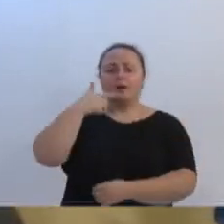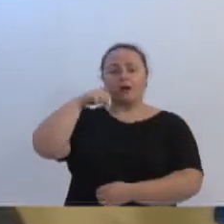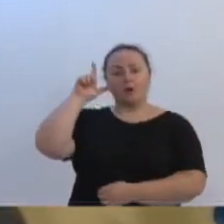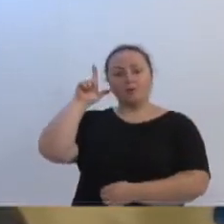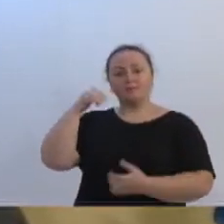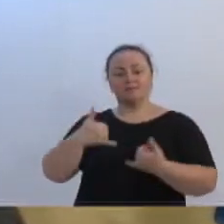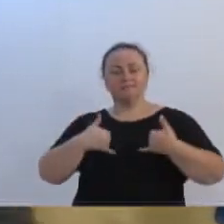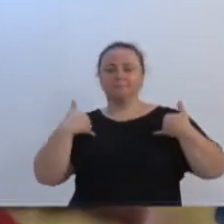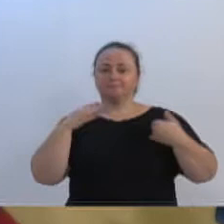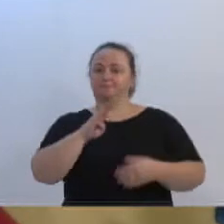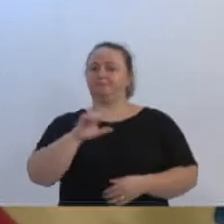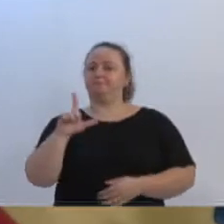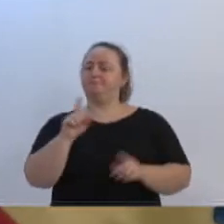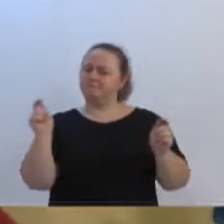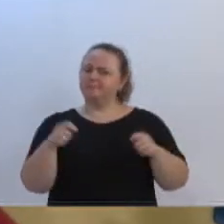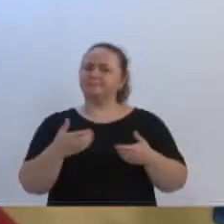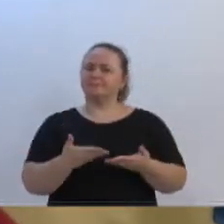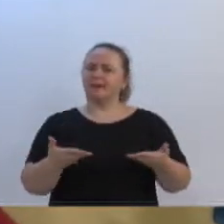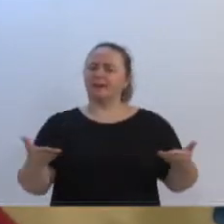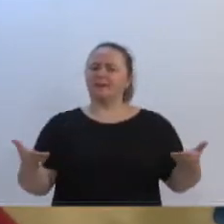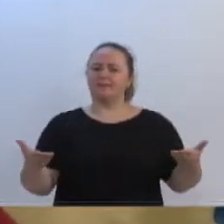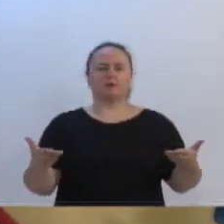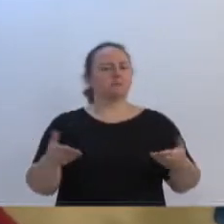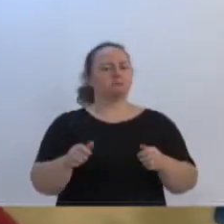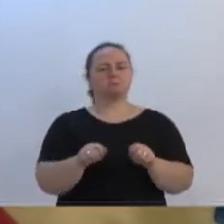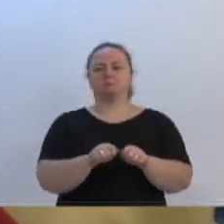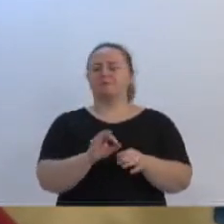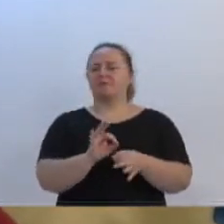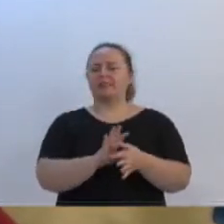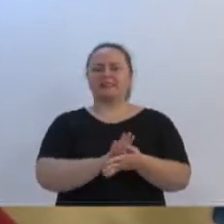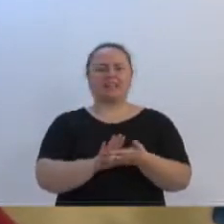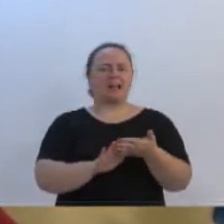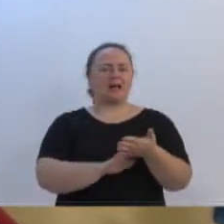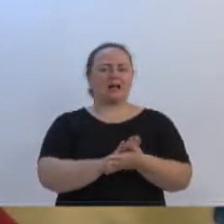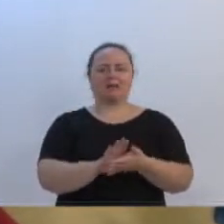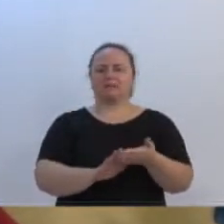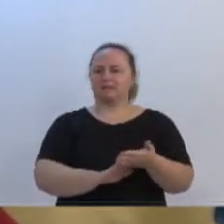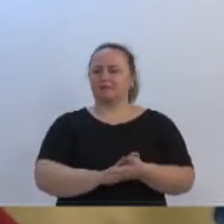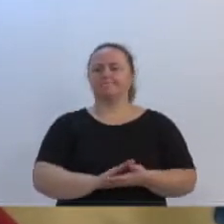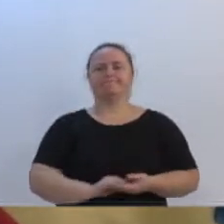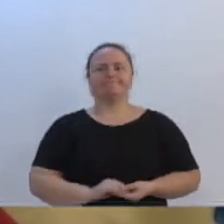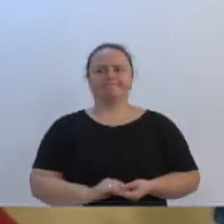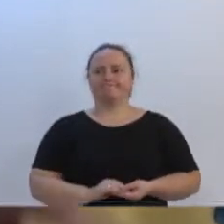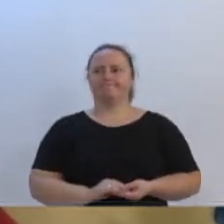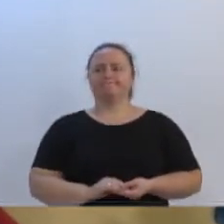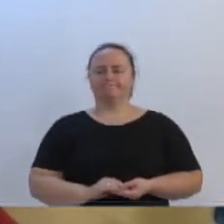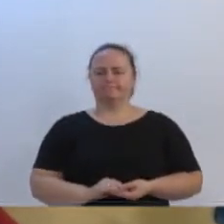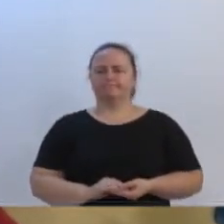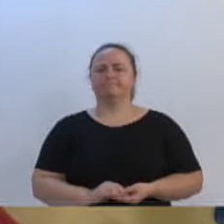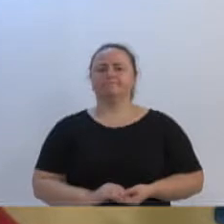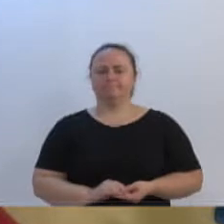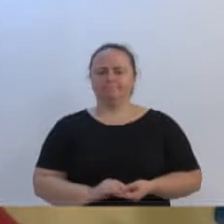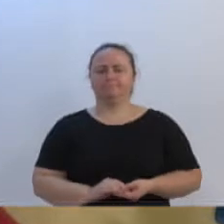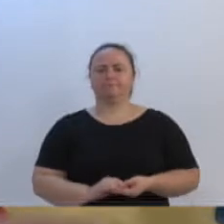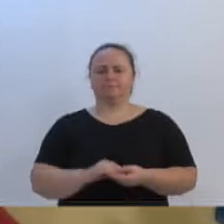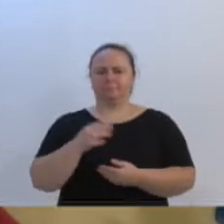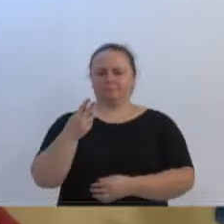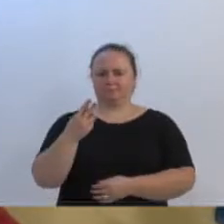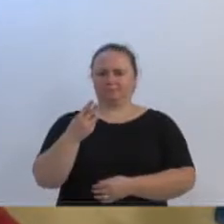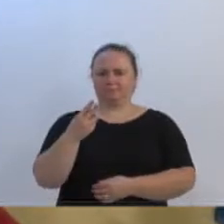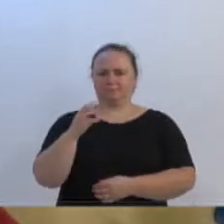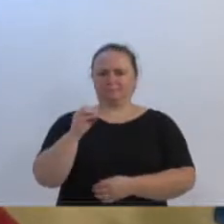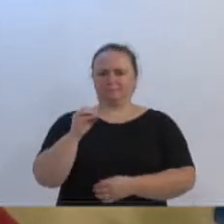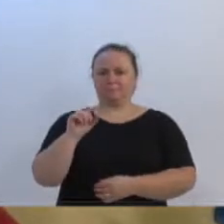ele nem a vice-governadora? E quero falar para vocês que as informações não são corretas de 300 mil em seis